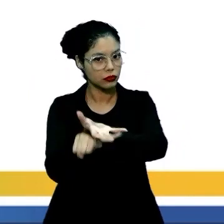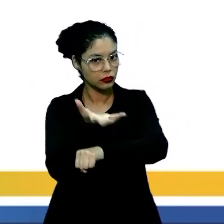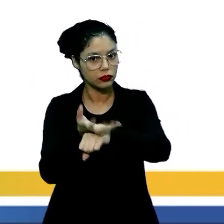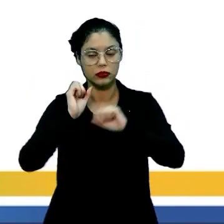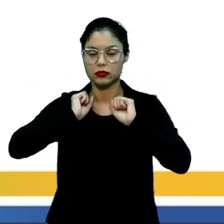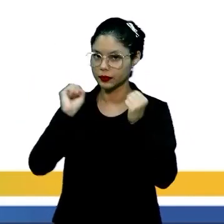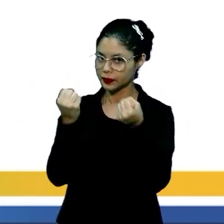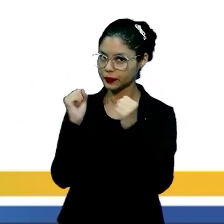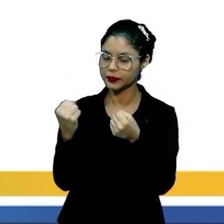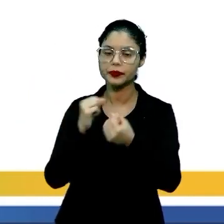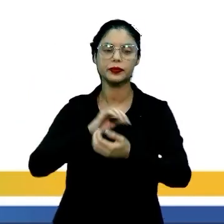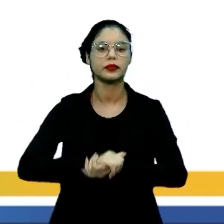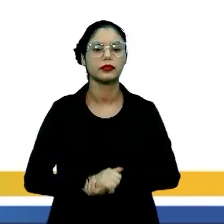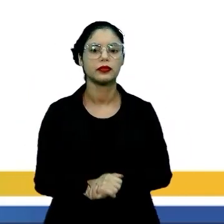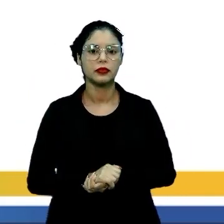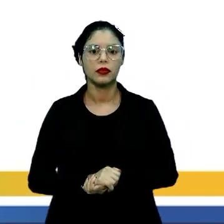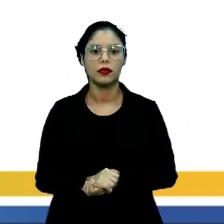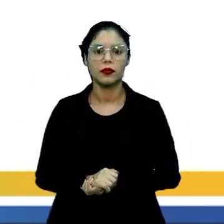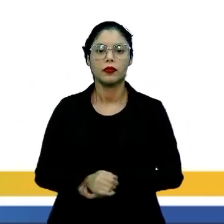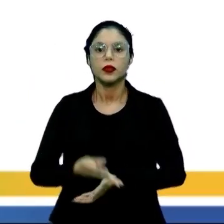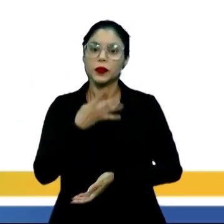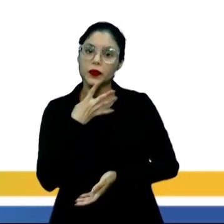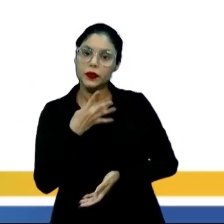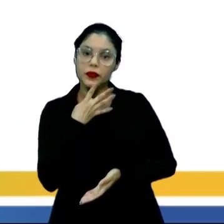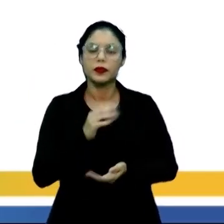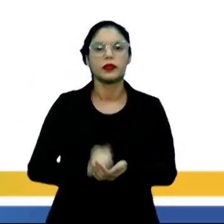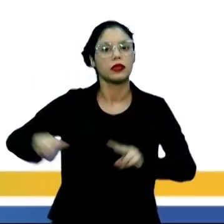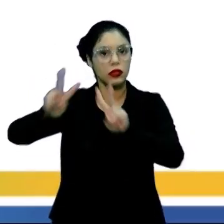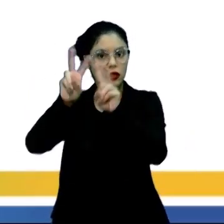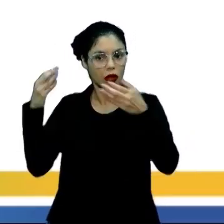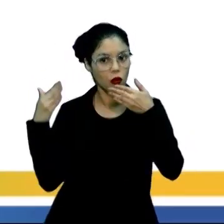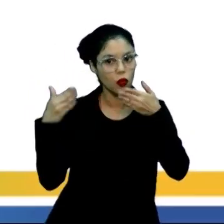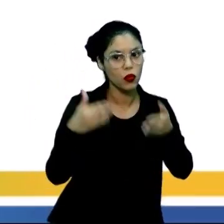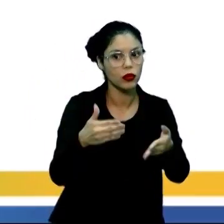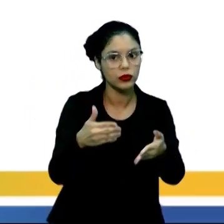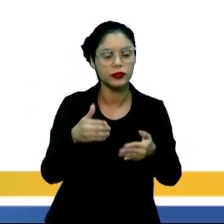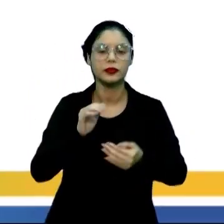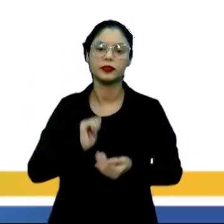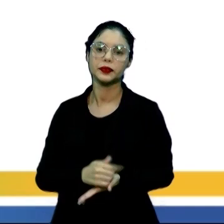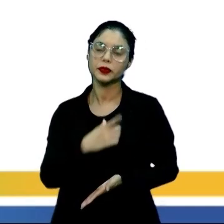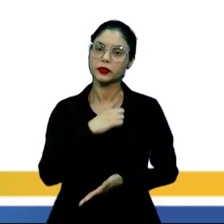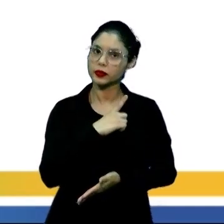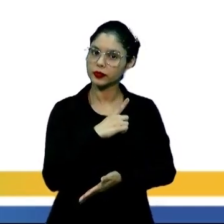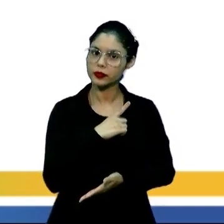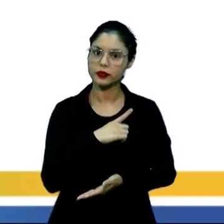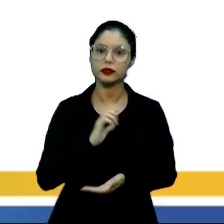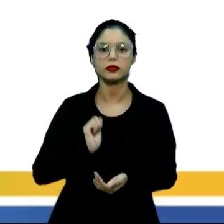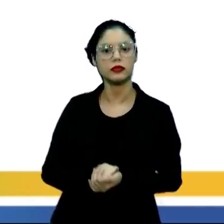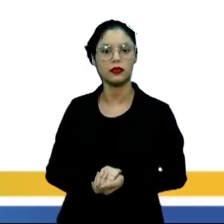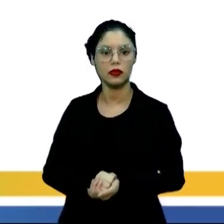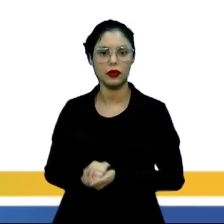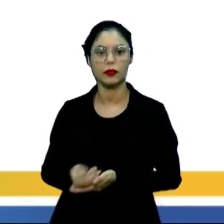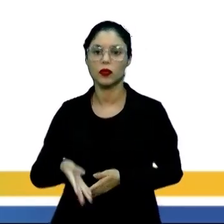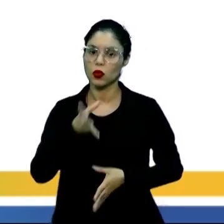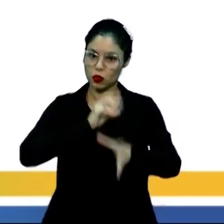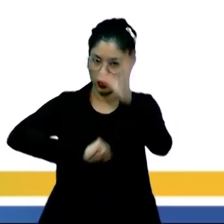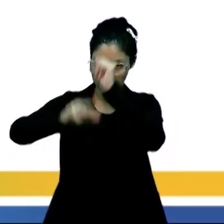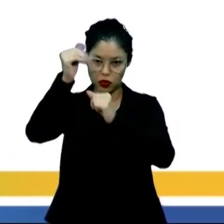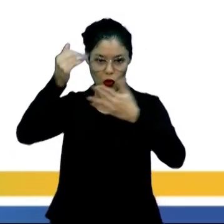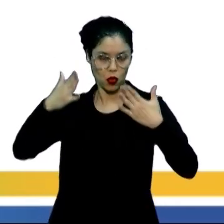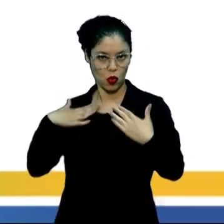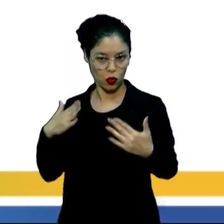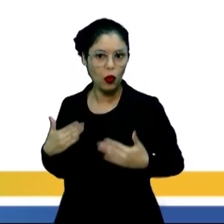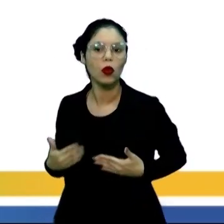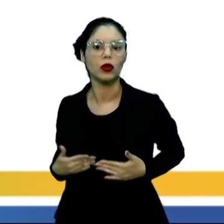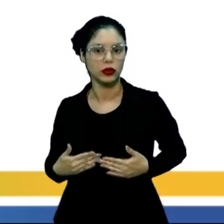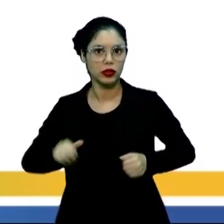de Educação Física, os conhecimentos, os direcionamentos, que vão ter essa abordagem acerca do conhecimento sobre o